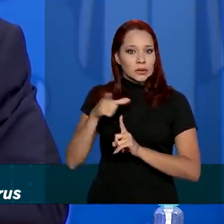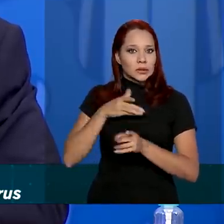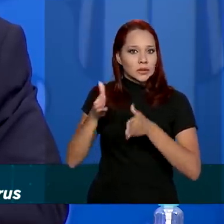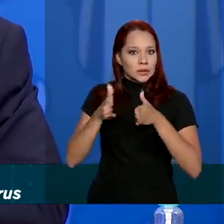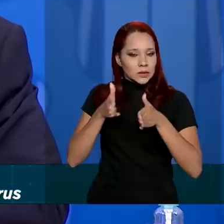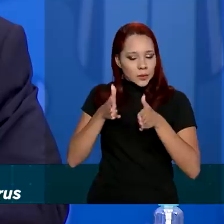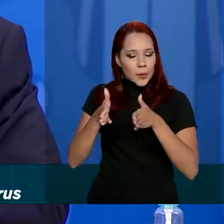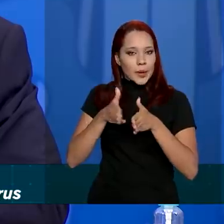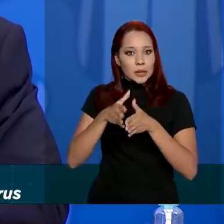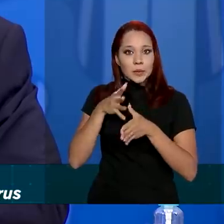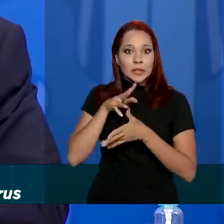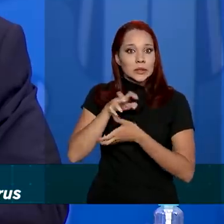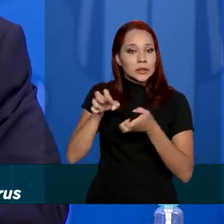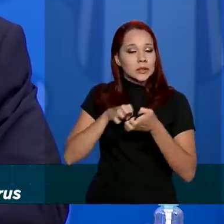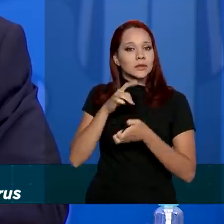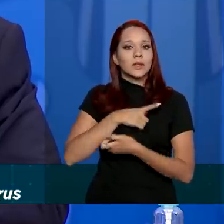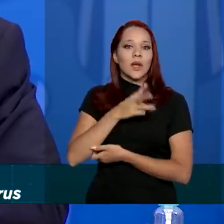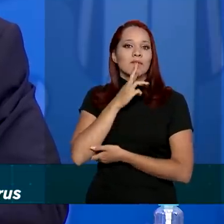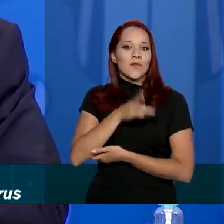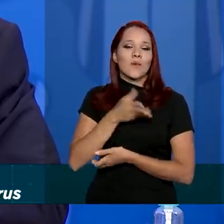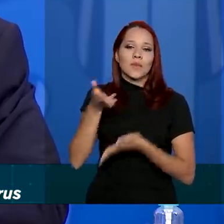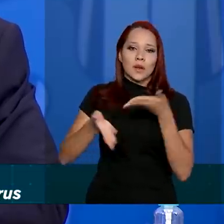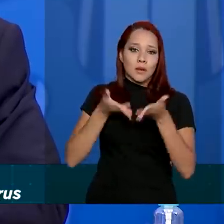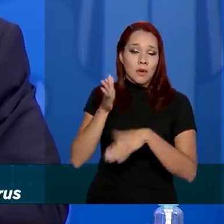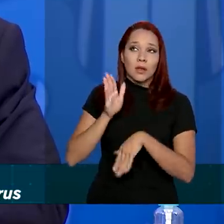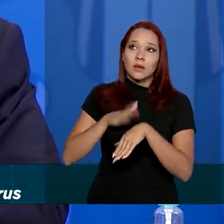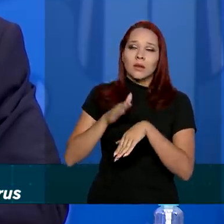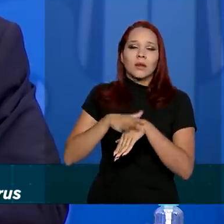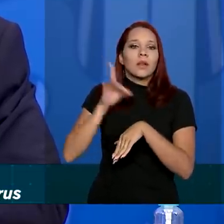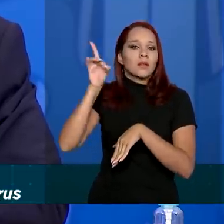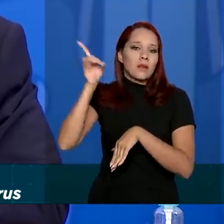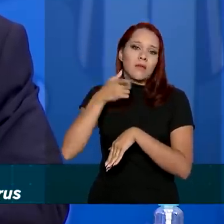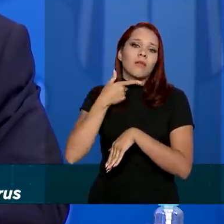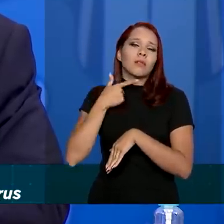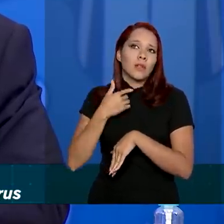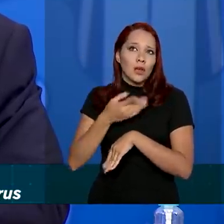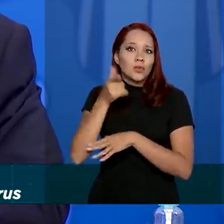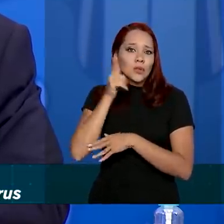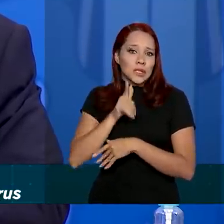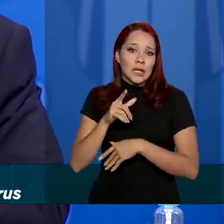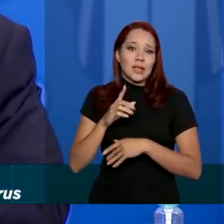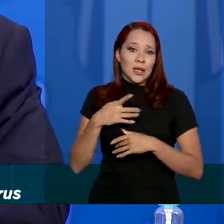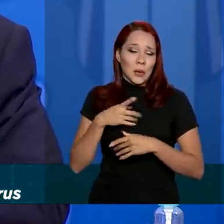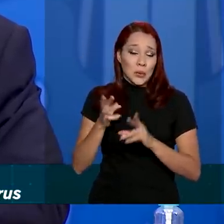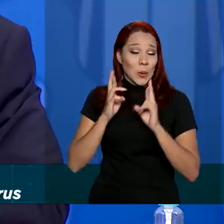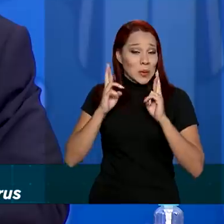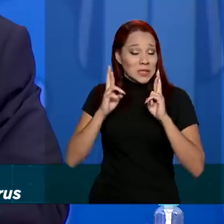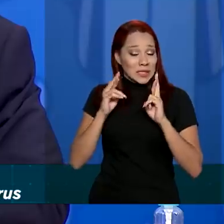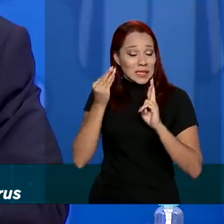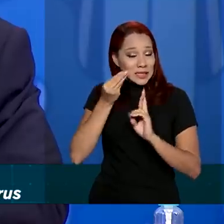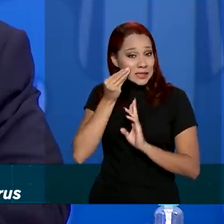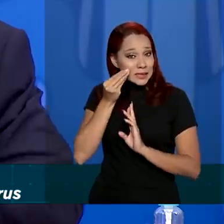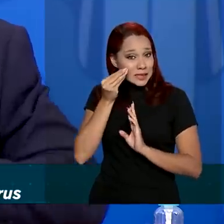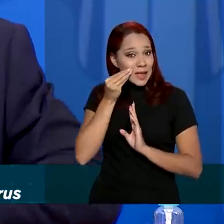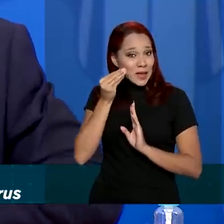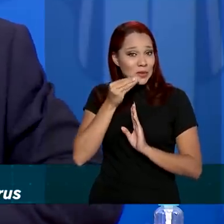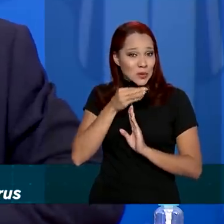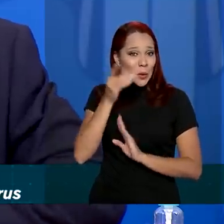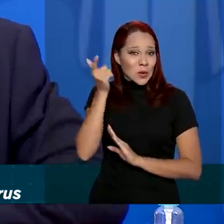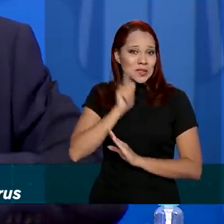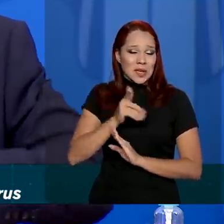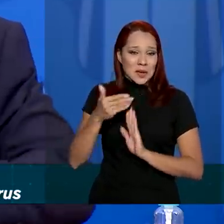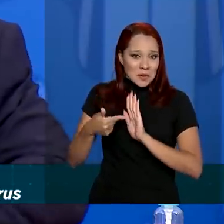solução de um tratamento, se Deus quiser, e eu estou contando que esses testes clínicos realmente